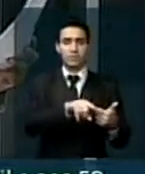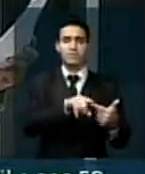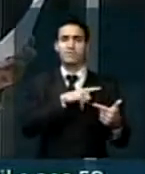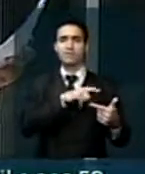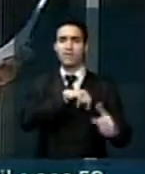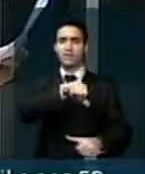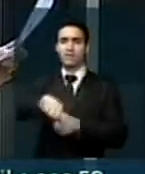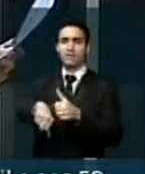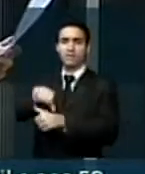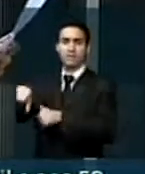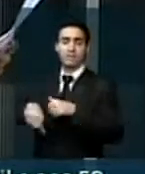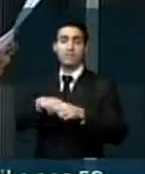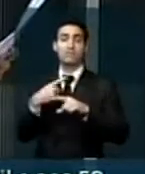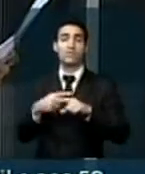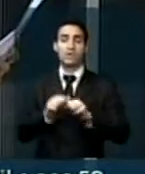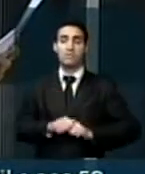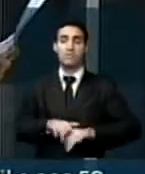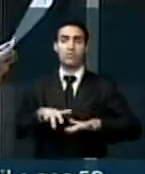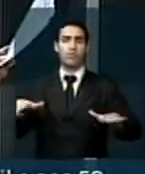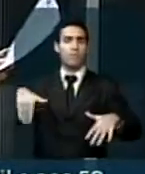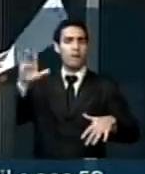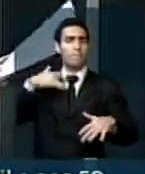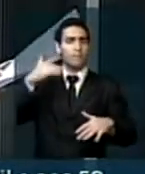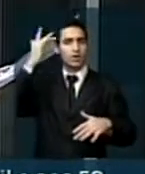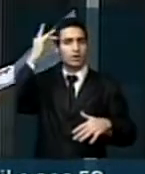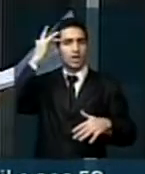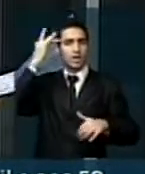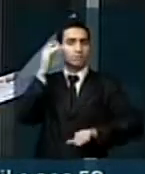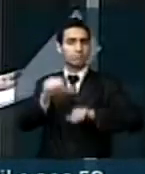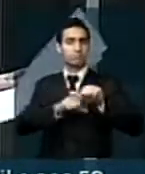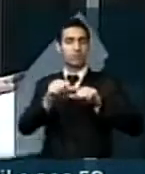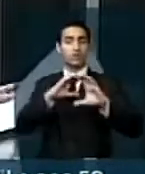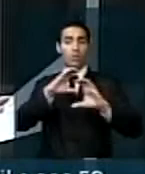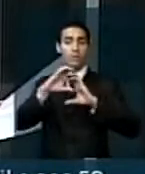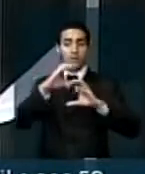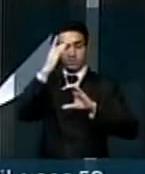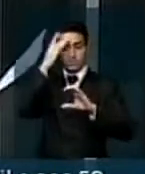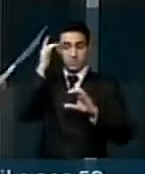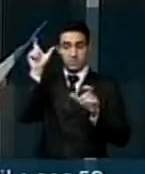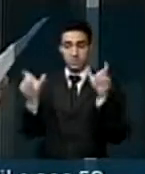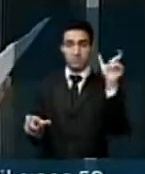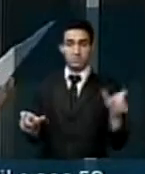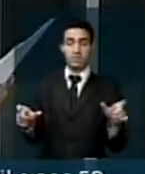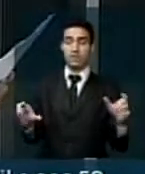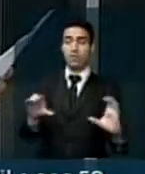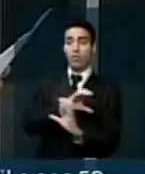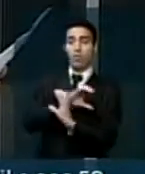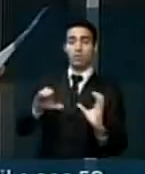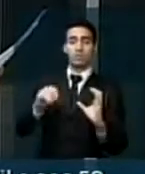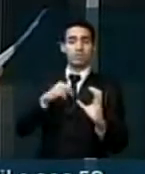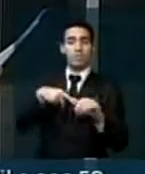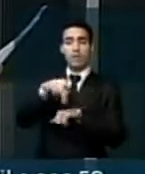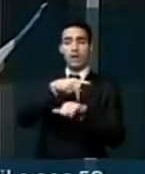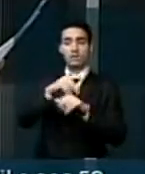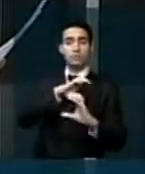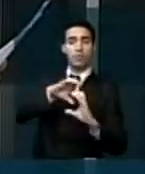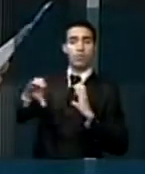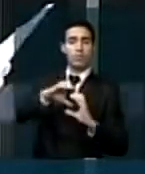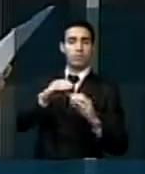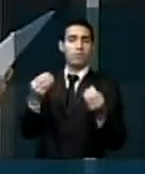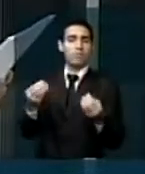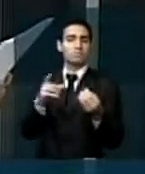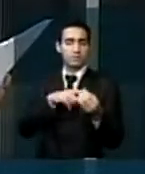afetados pela expansão, pela modernização da comunicação entre as pessoas e as nações. Nesse contexto,